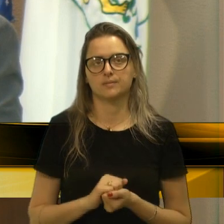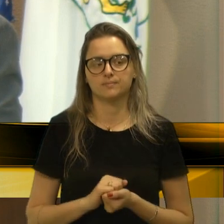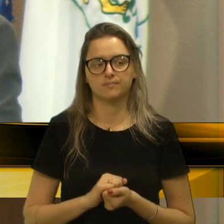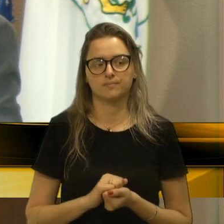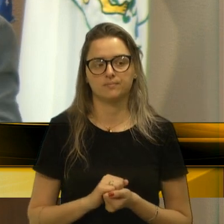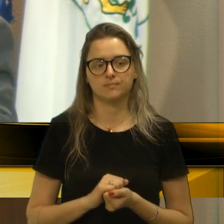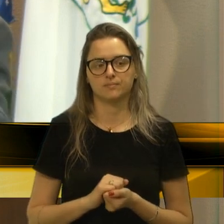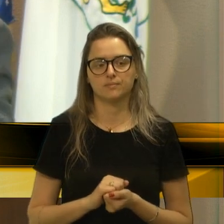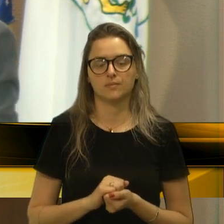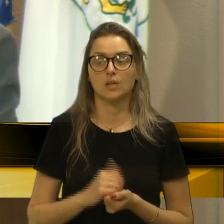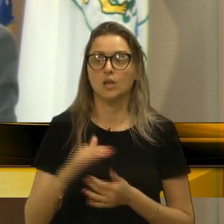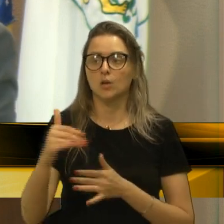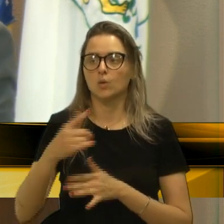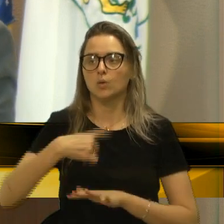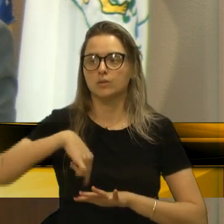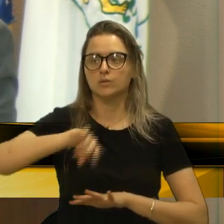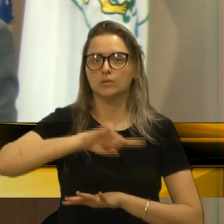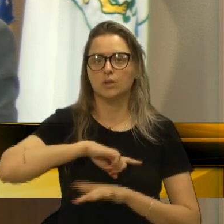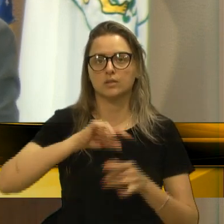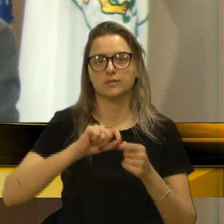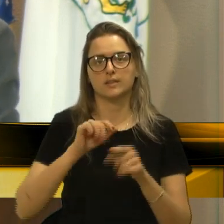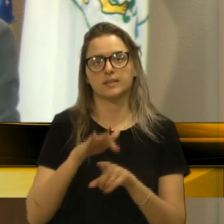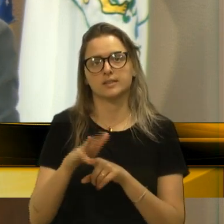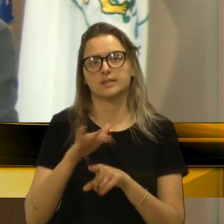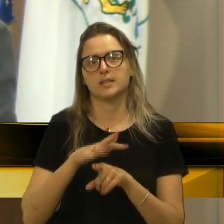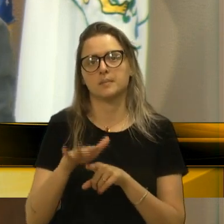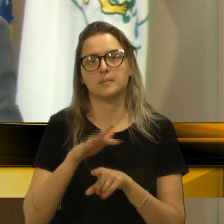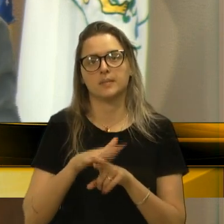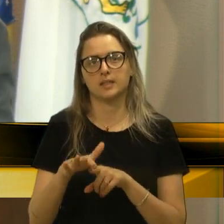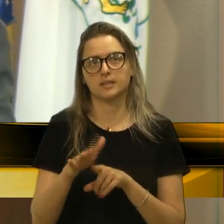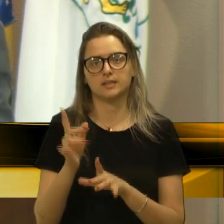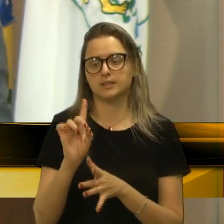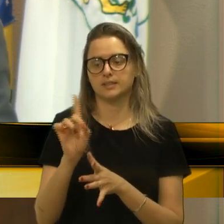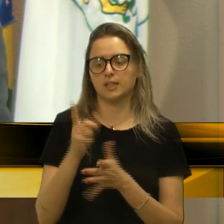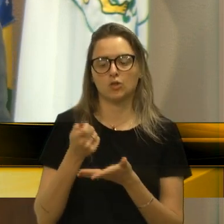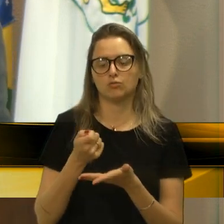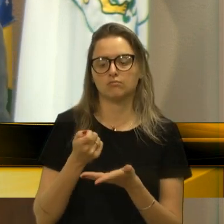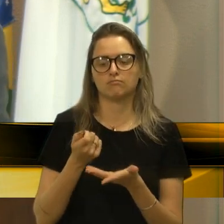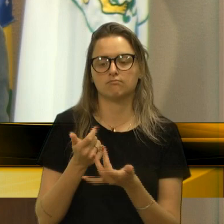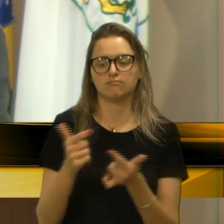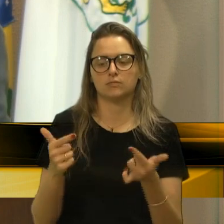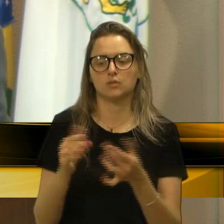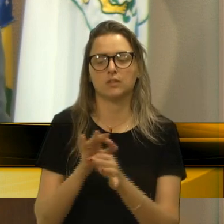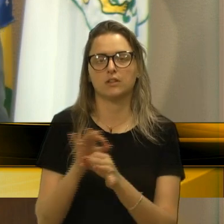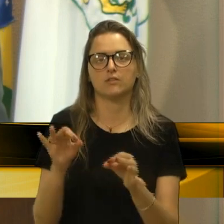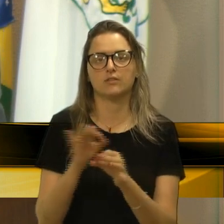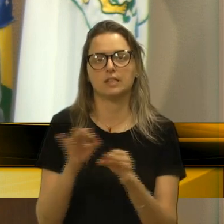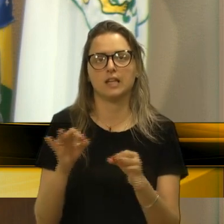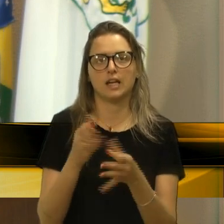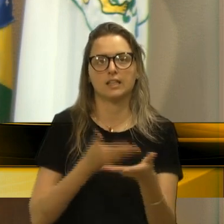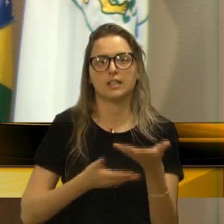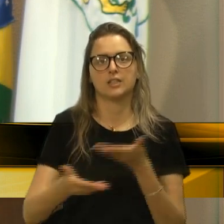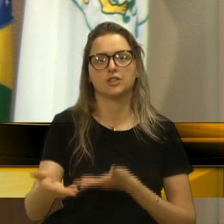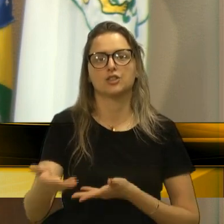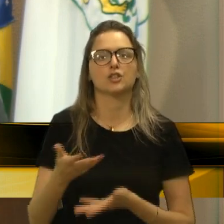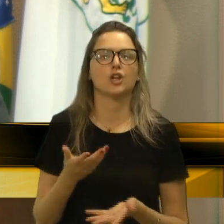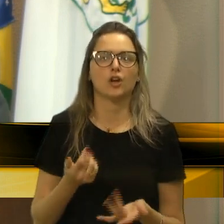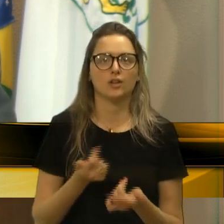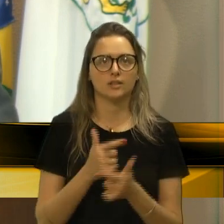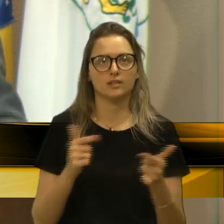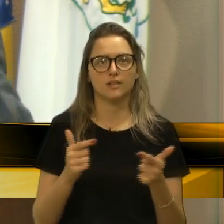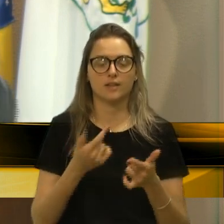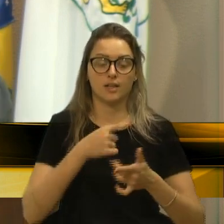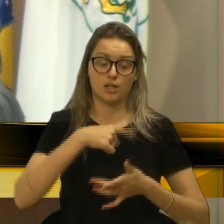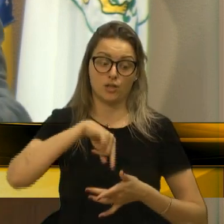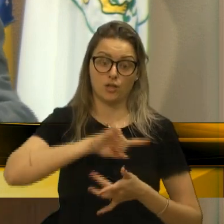E a gente, quando a gente atendeu essas demandas, a gente não exigiu, não teve negociata, não teve, ó,